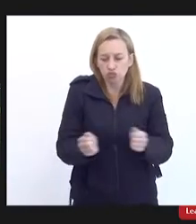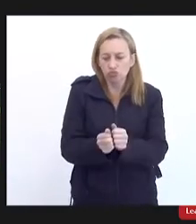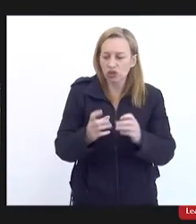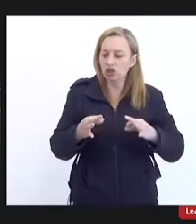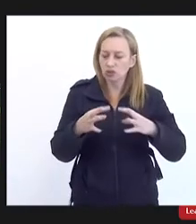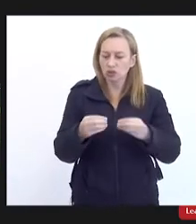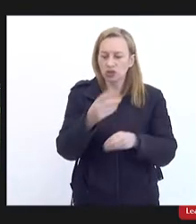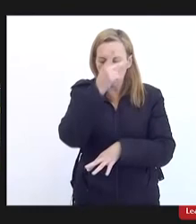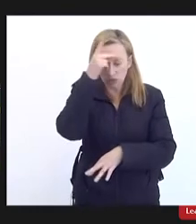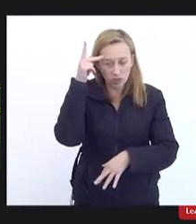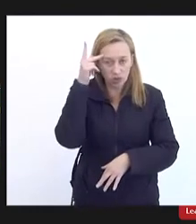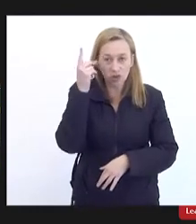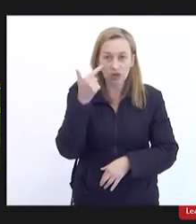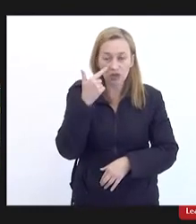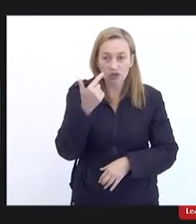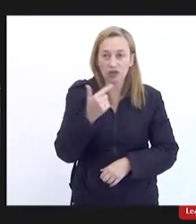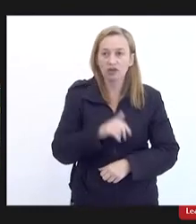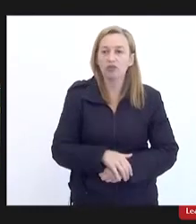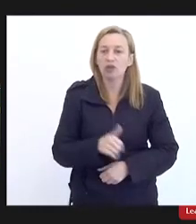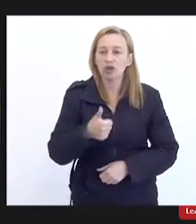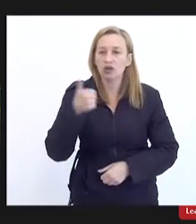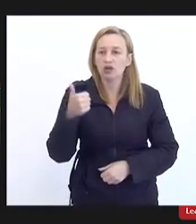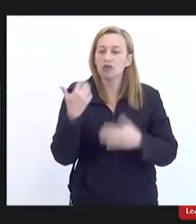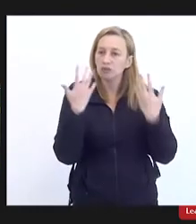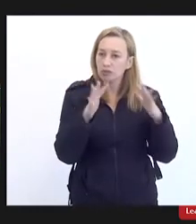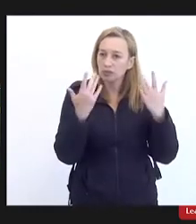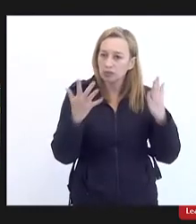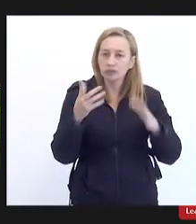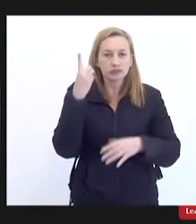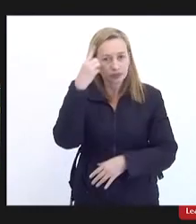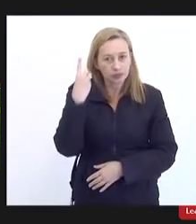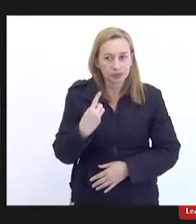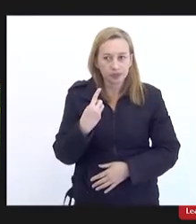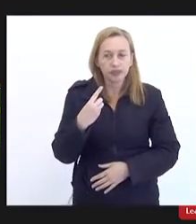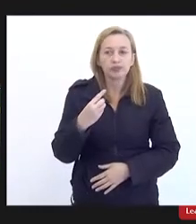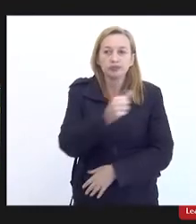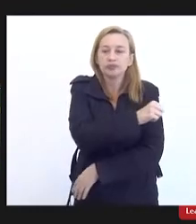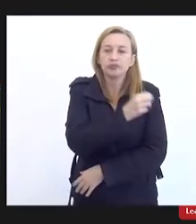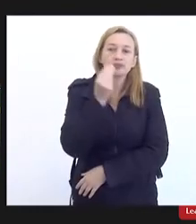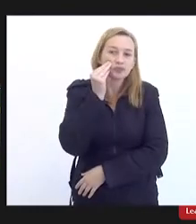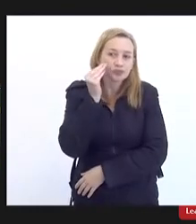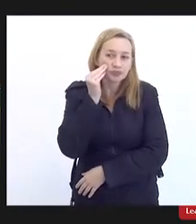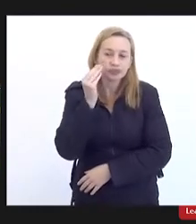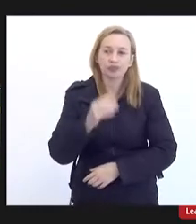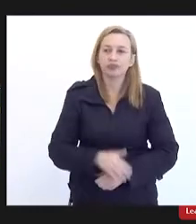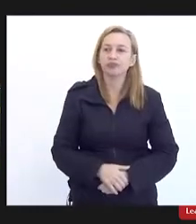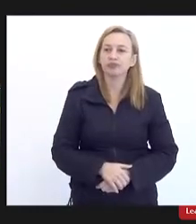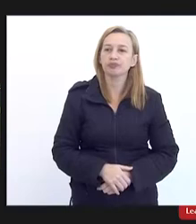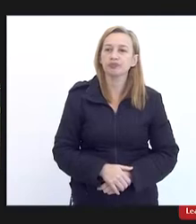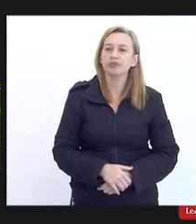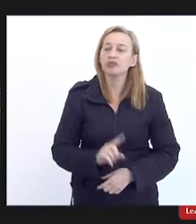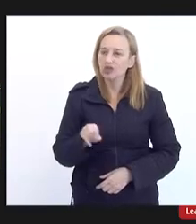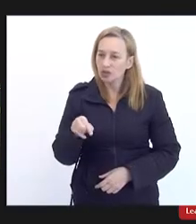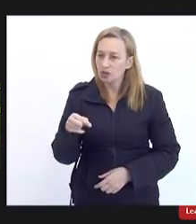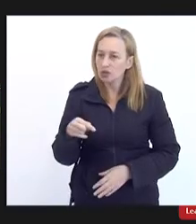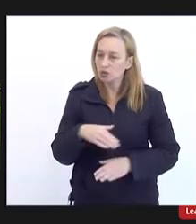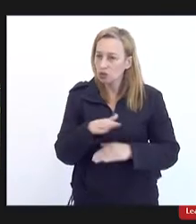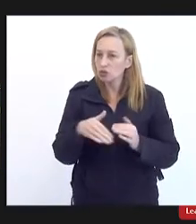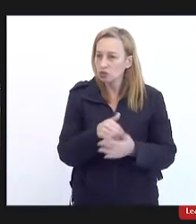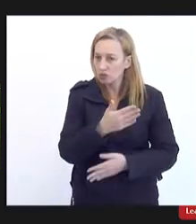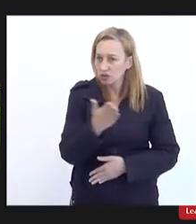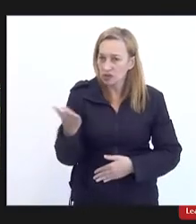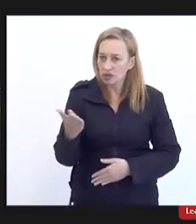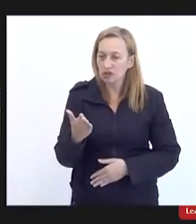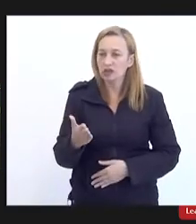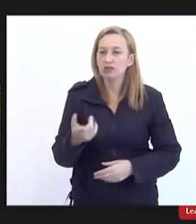as pessoas que fazer então parabéns aí Dani Mônica pela e os outros né também todo mundo aqui